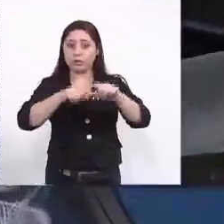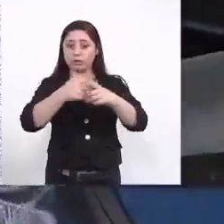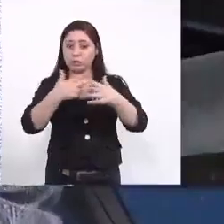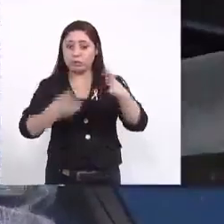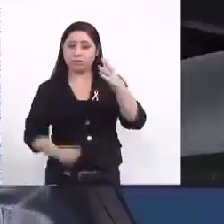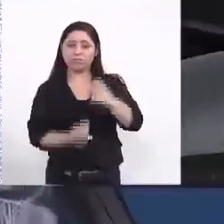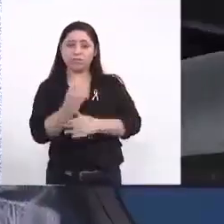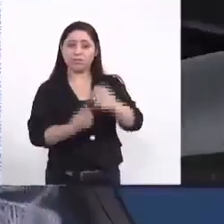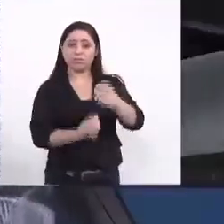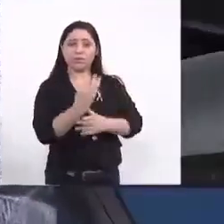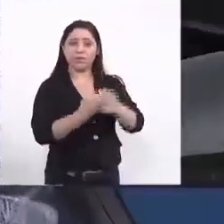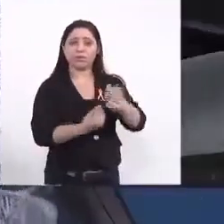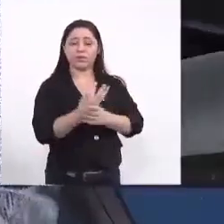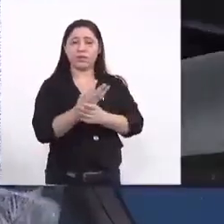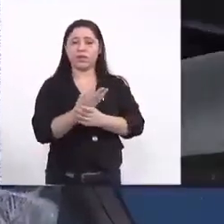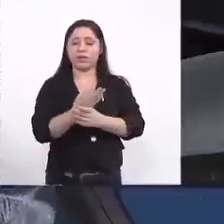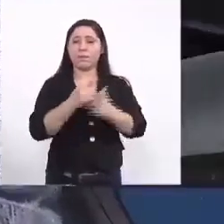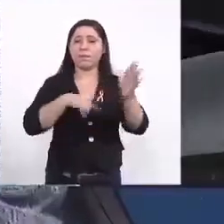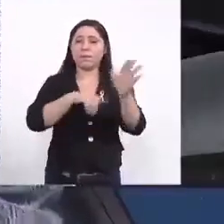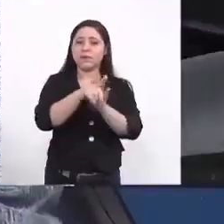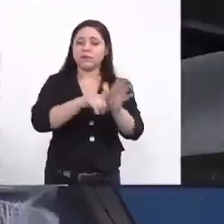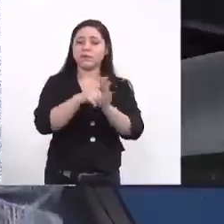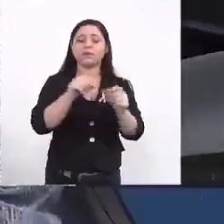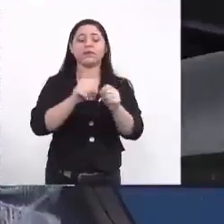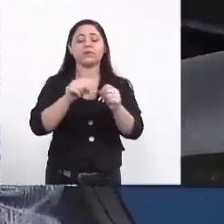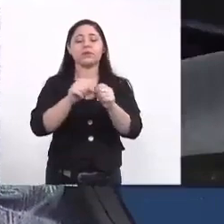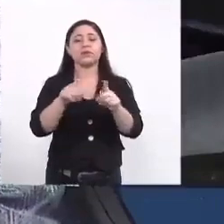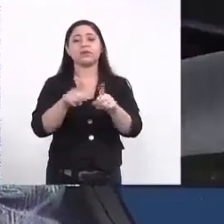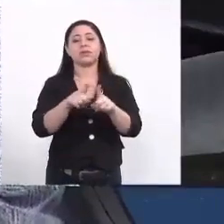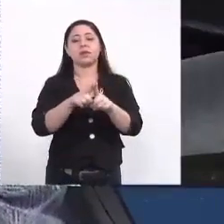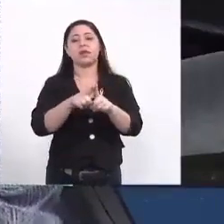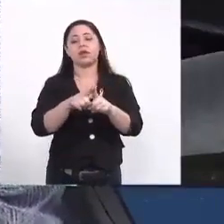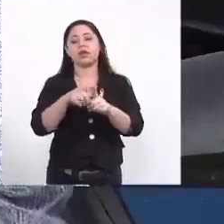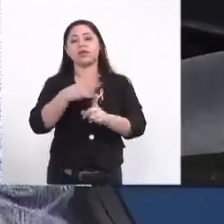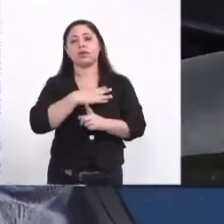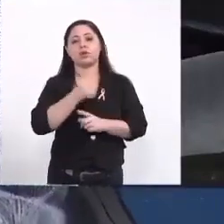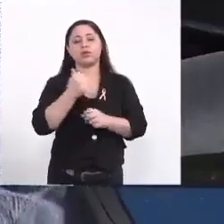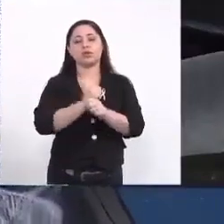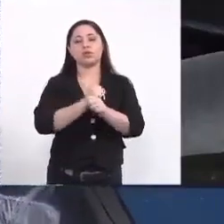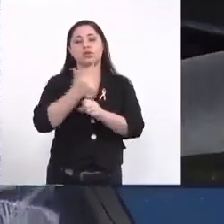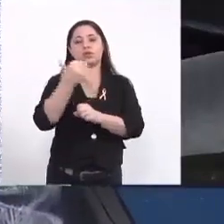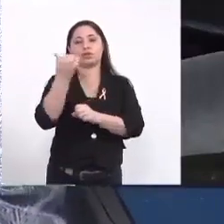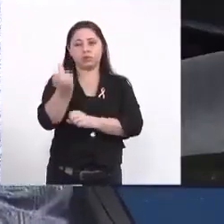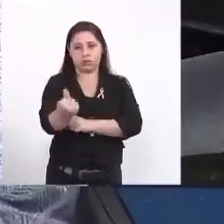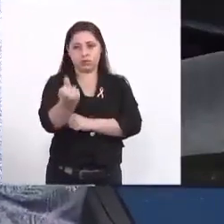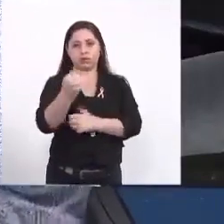tentando viabilizar desde as pesquisas que estão sendo realizadas desde agosto de 2016